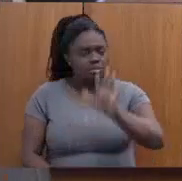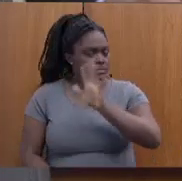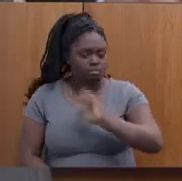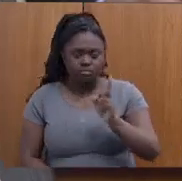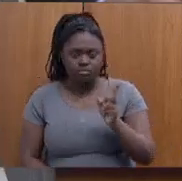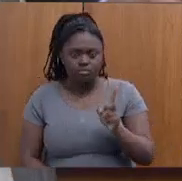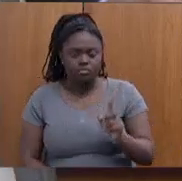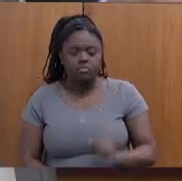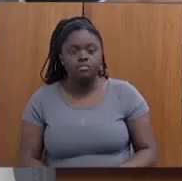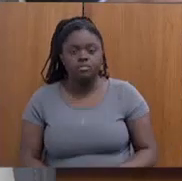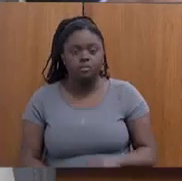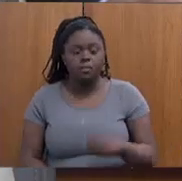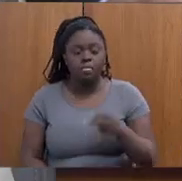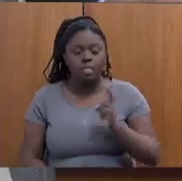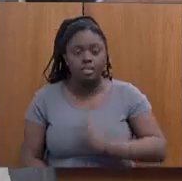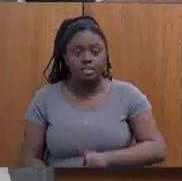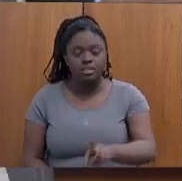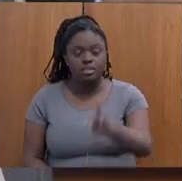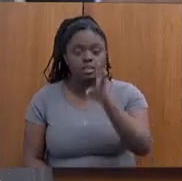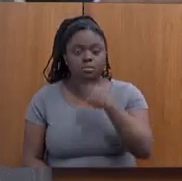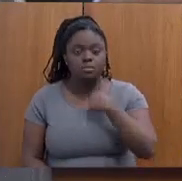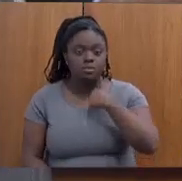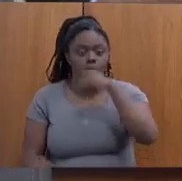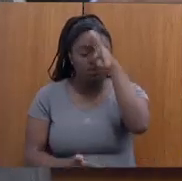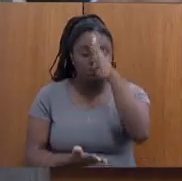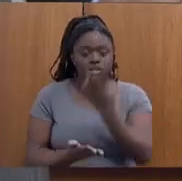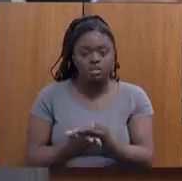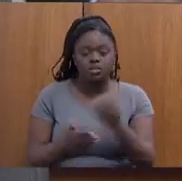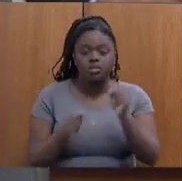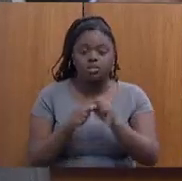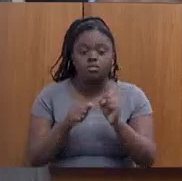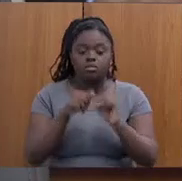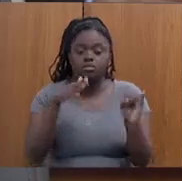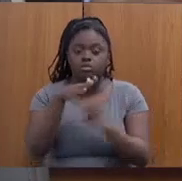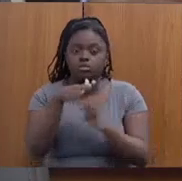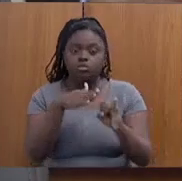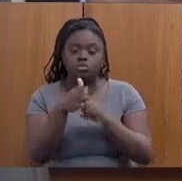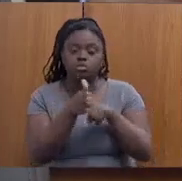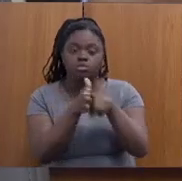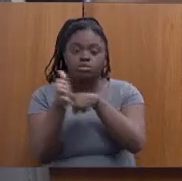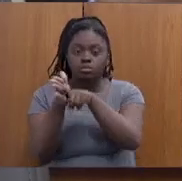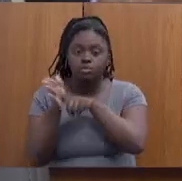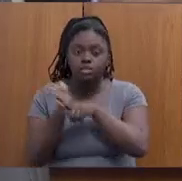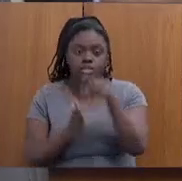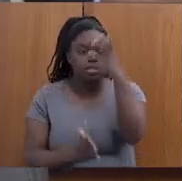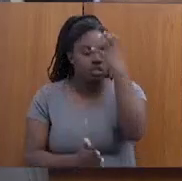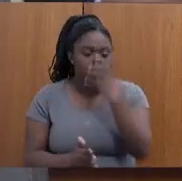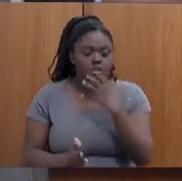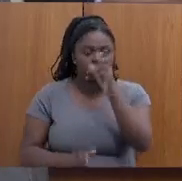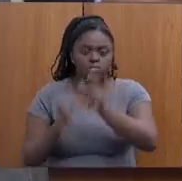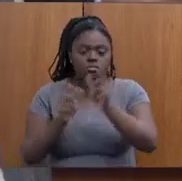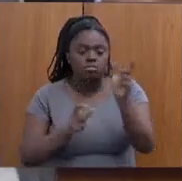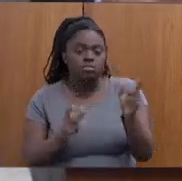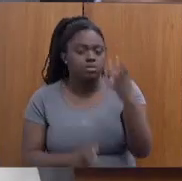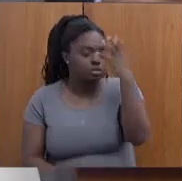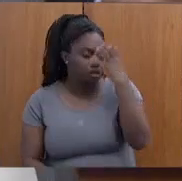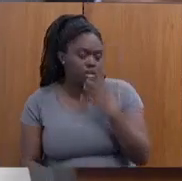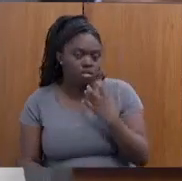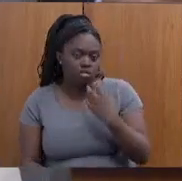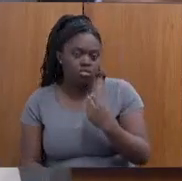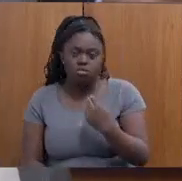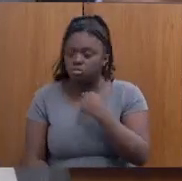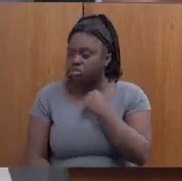Todo o laudo antropológico, que eu acredito que é feito por instituições de pesquisas sérias, com pesquisadores sérios, não pode,